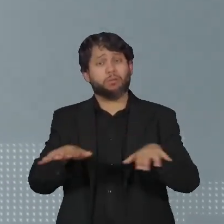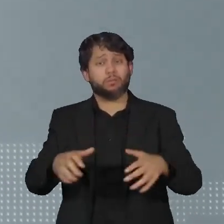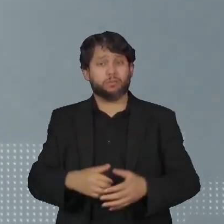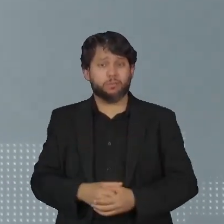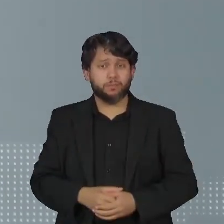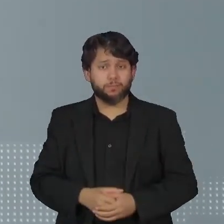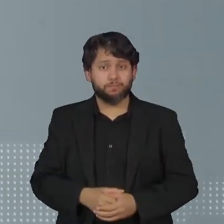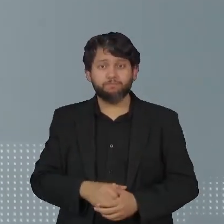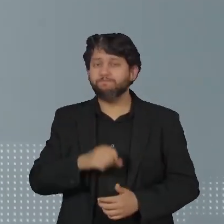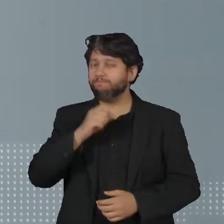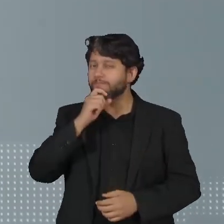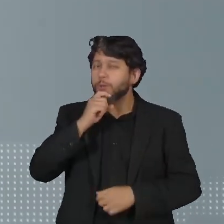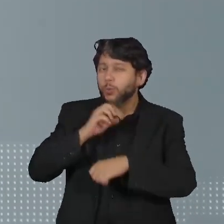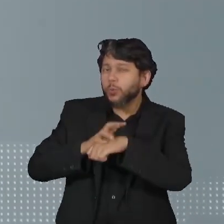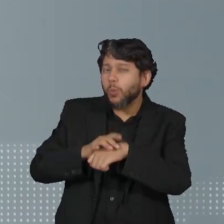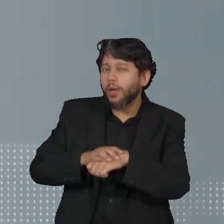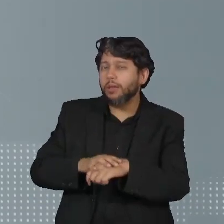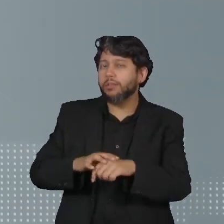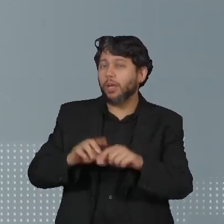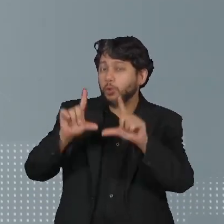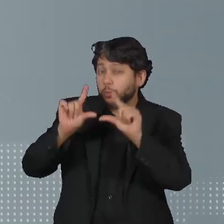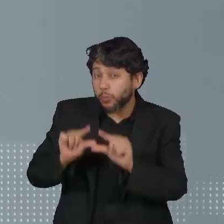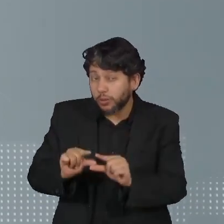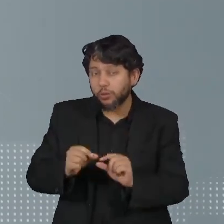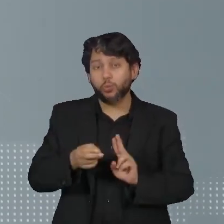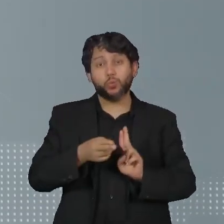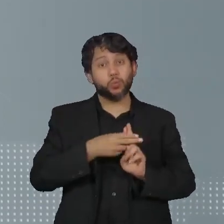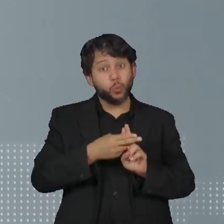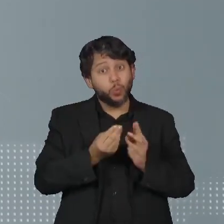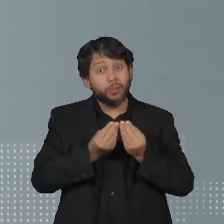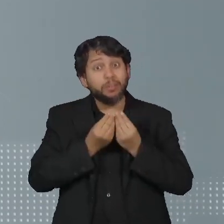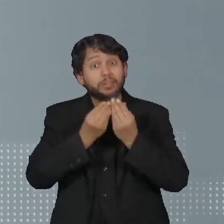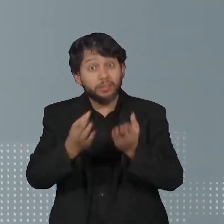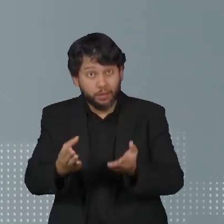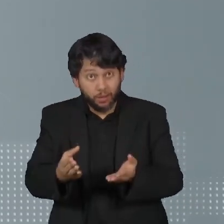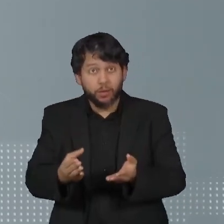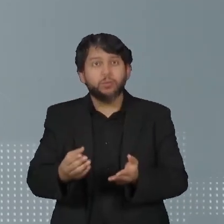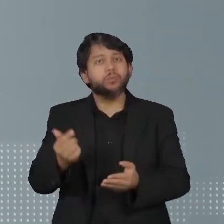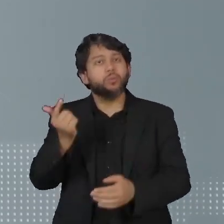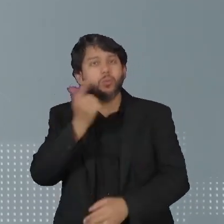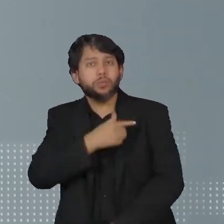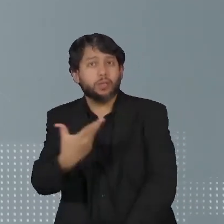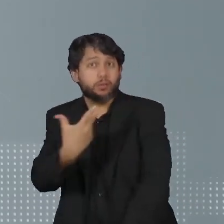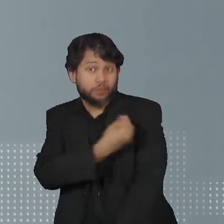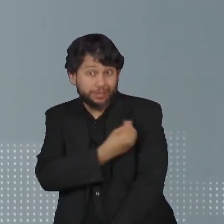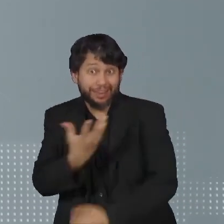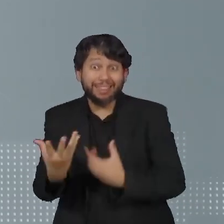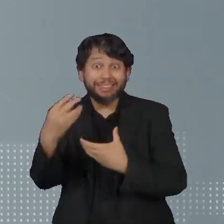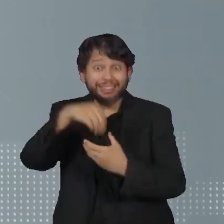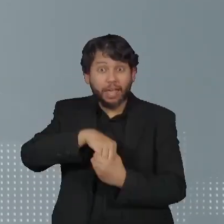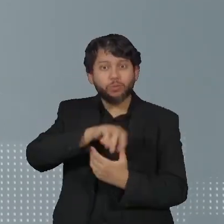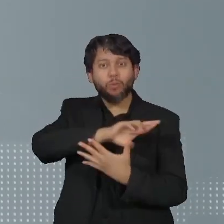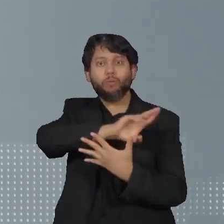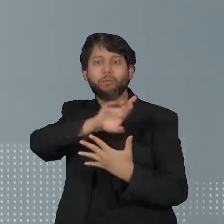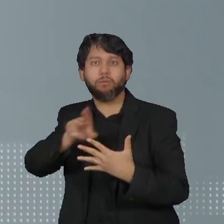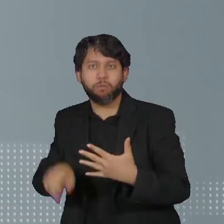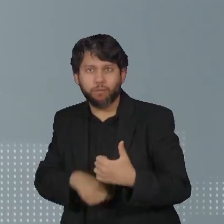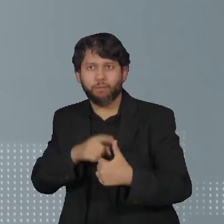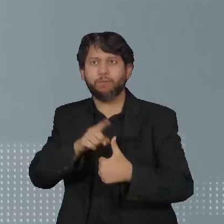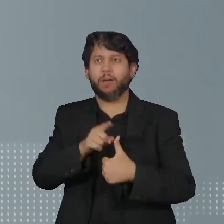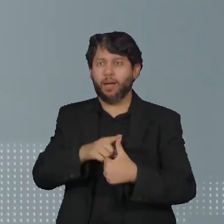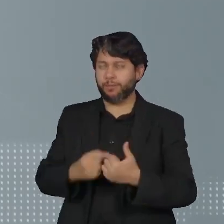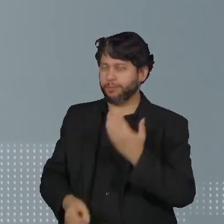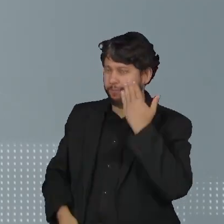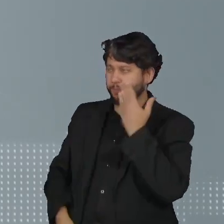escalada da doença, o SUS disponibiliza a vacina pentavalente, que além da coqueluche, protege contra difiteria,